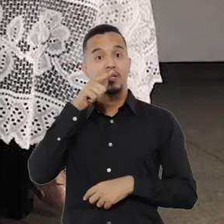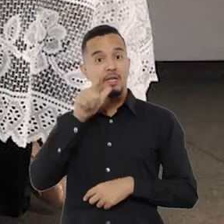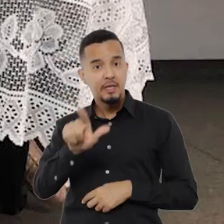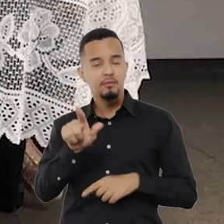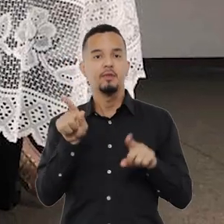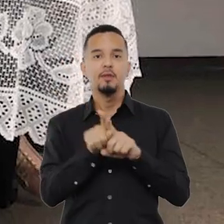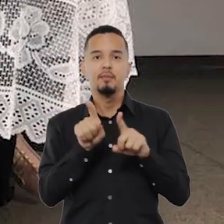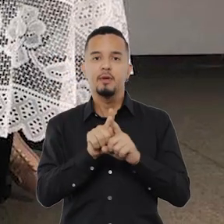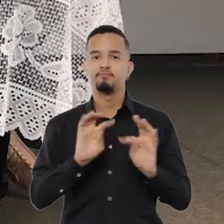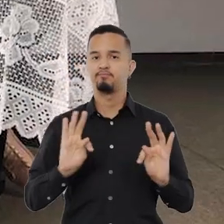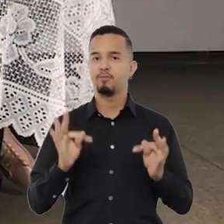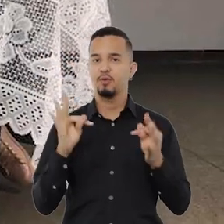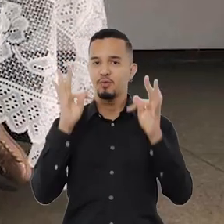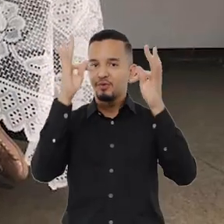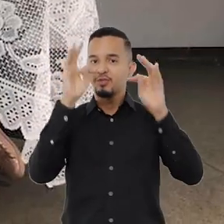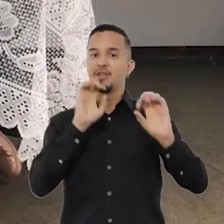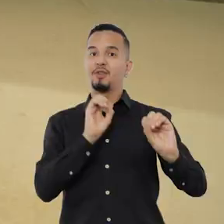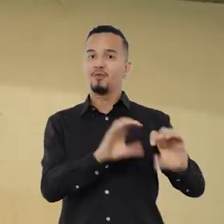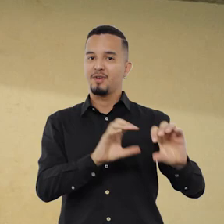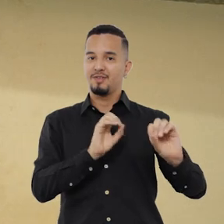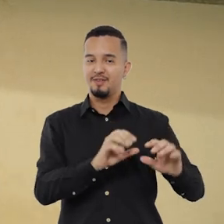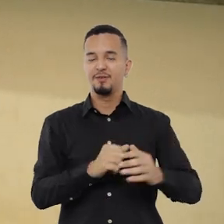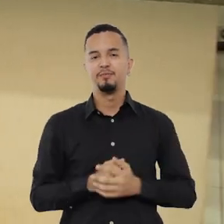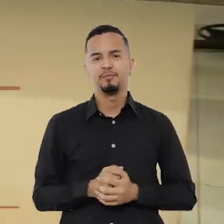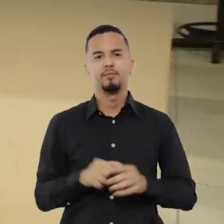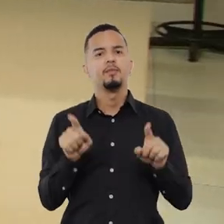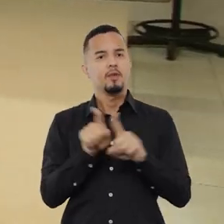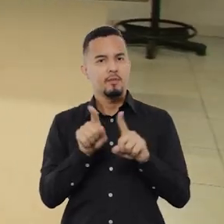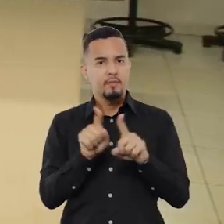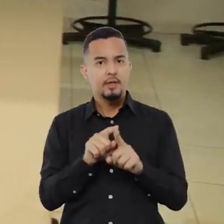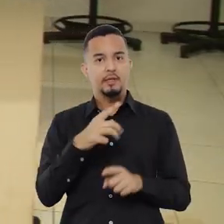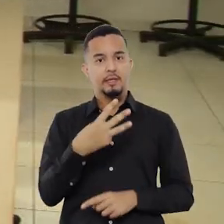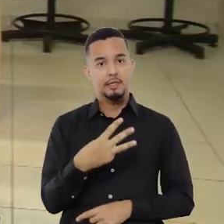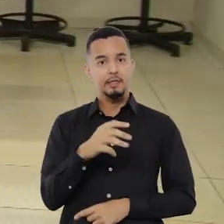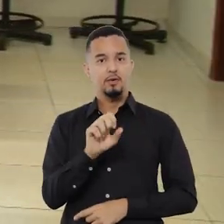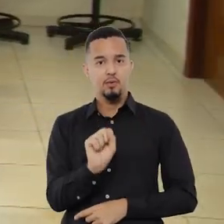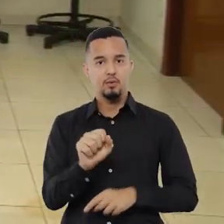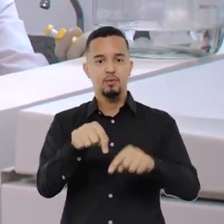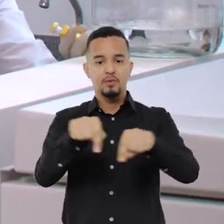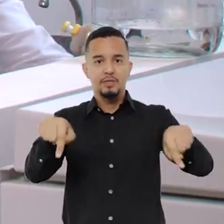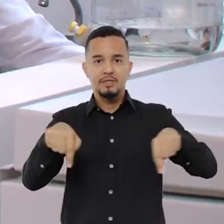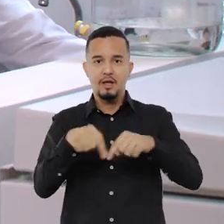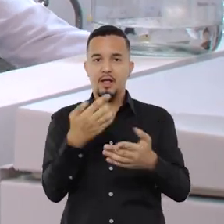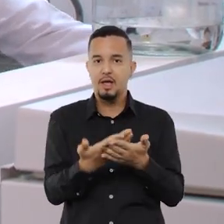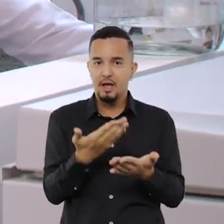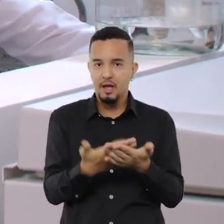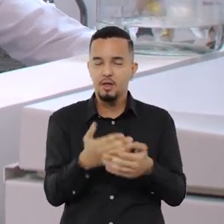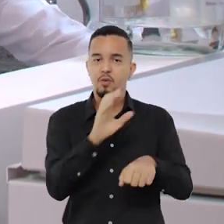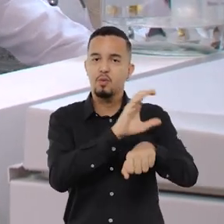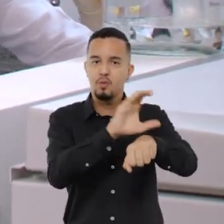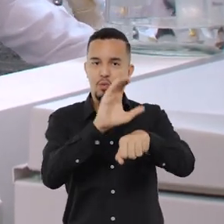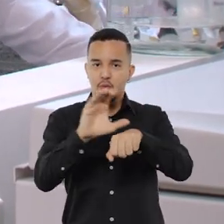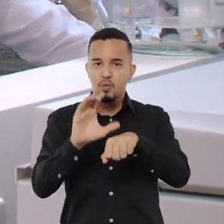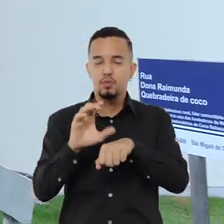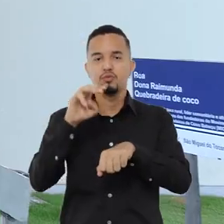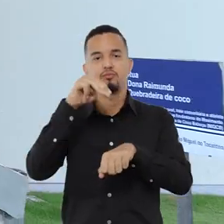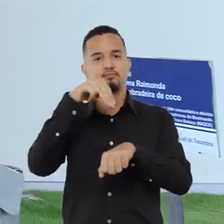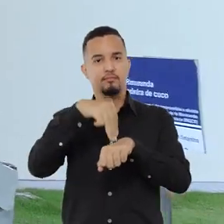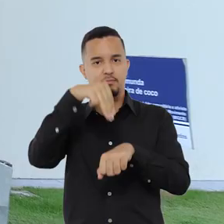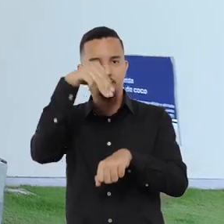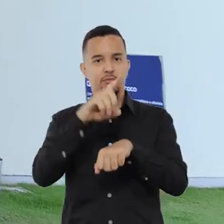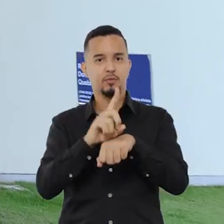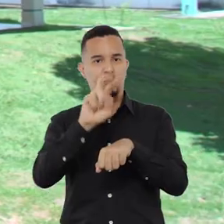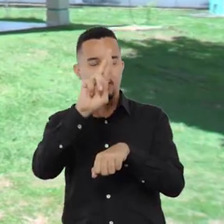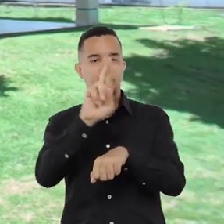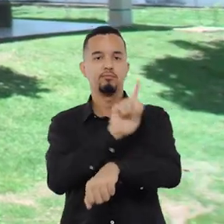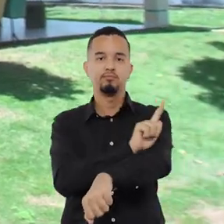línguas e tecnologias para a educação. Também possui 38 salas de aula para os cursos de pós-graduação e